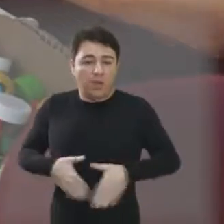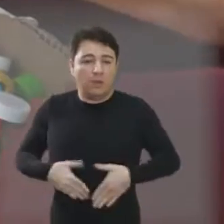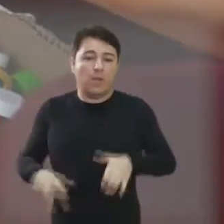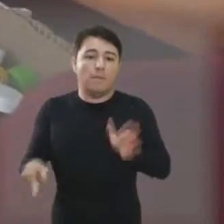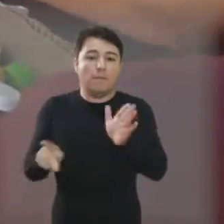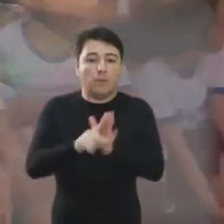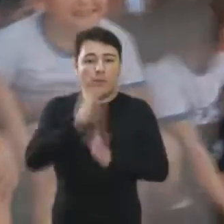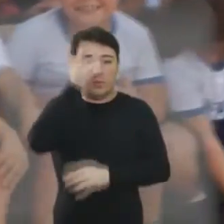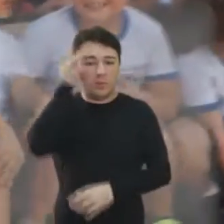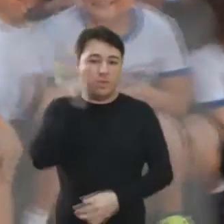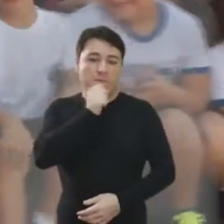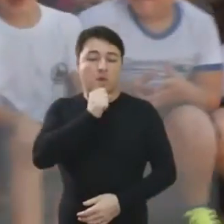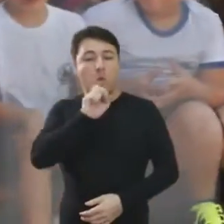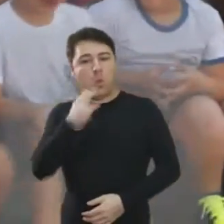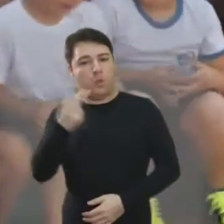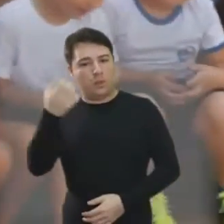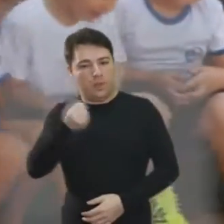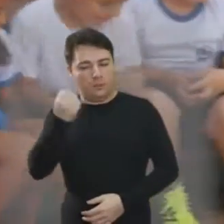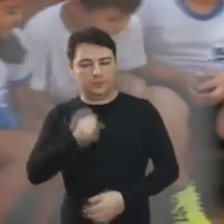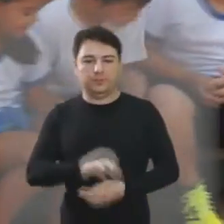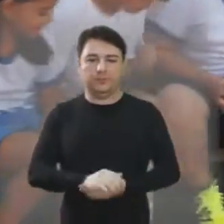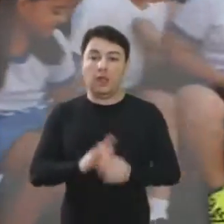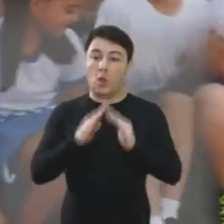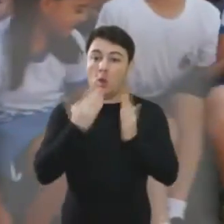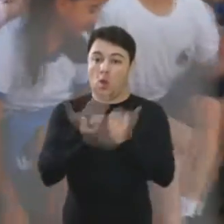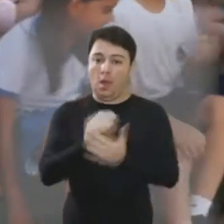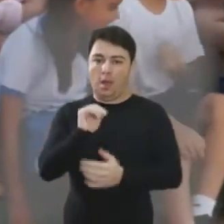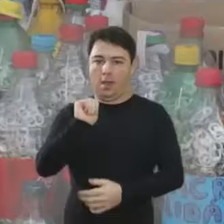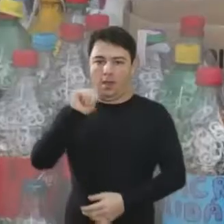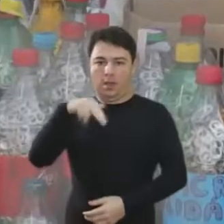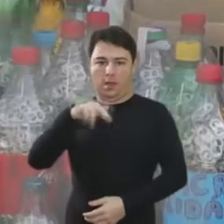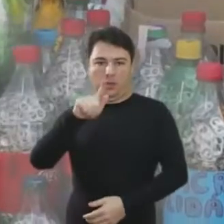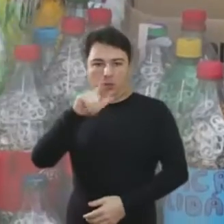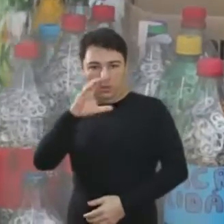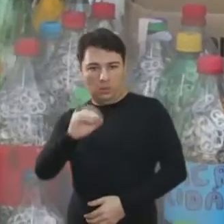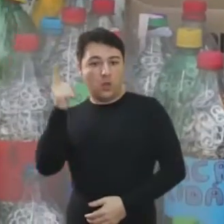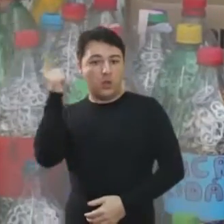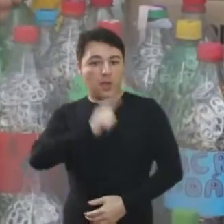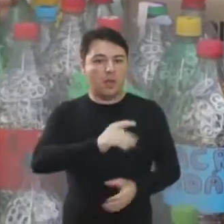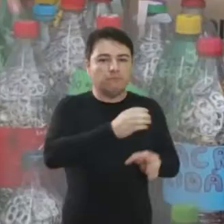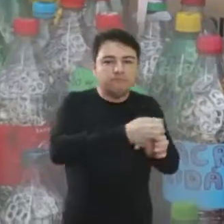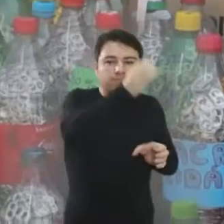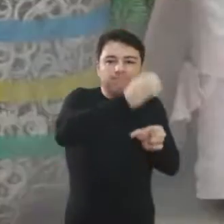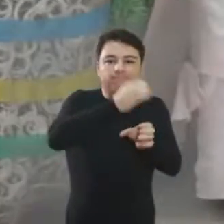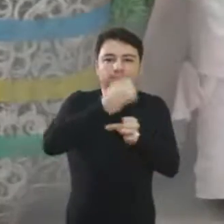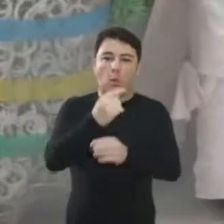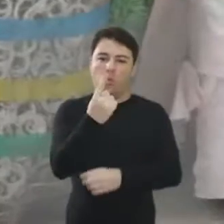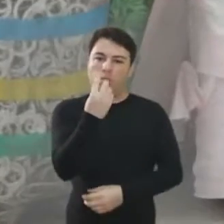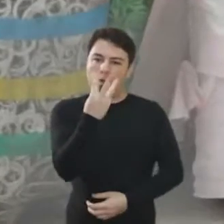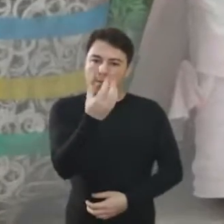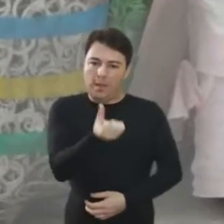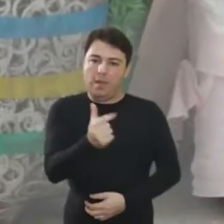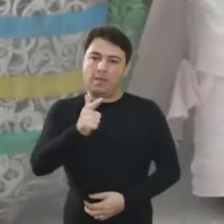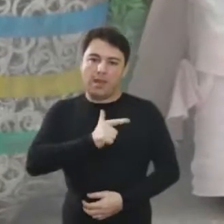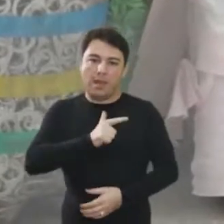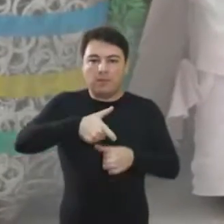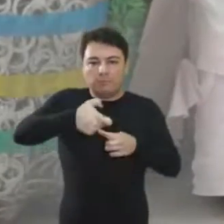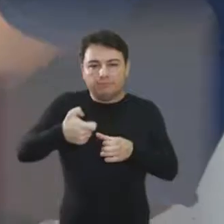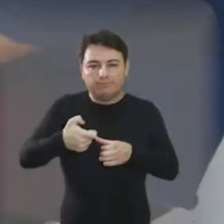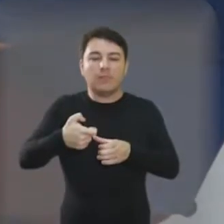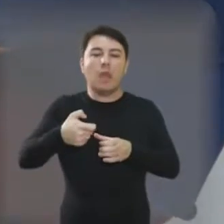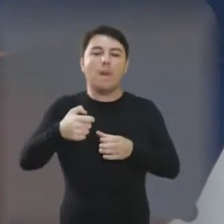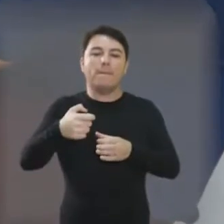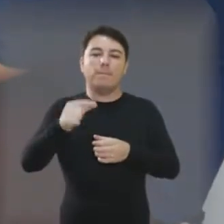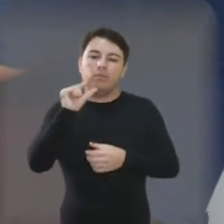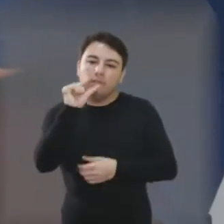geriátricas e leite. Só na Escola Anglo, foram arrecadadas 136 garrafas PET cheias de lacres e